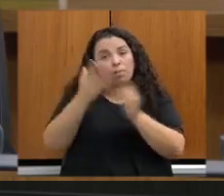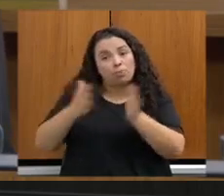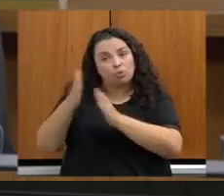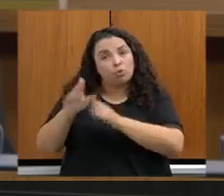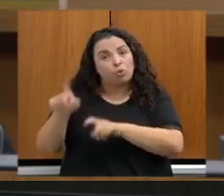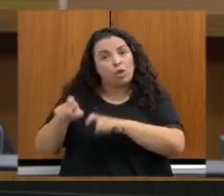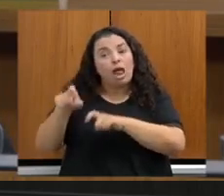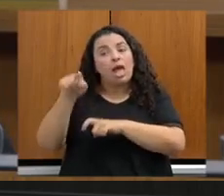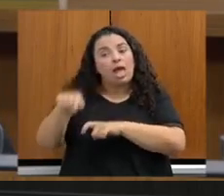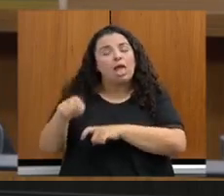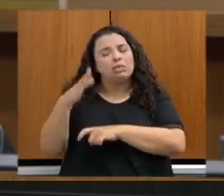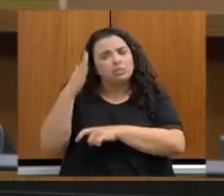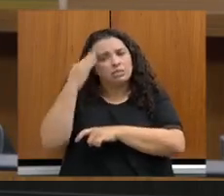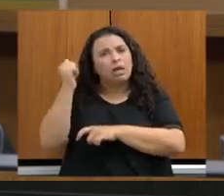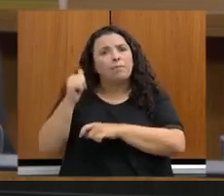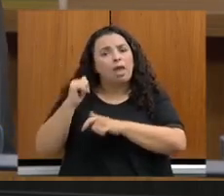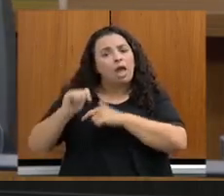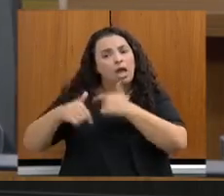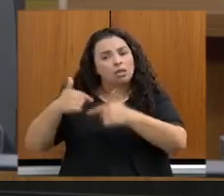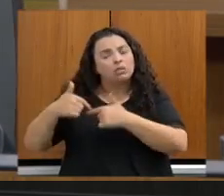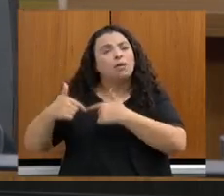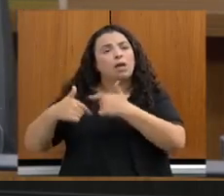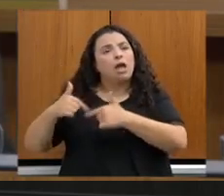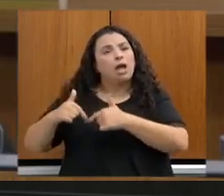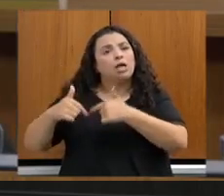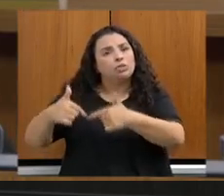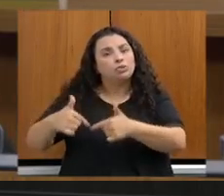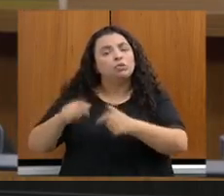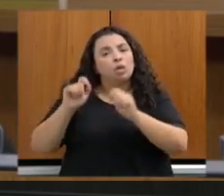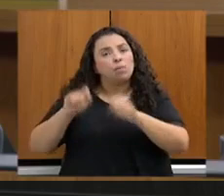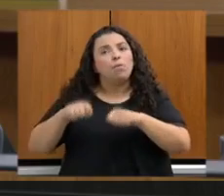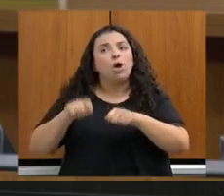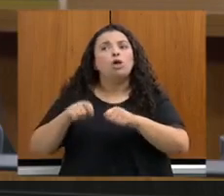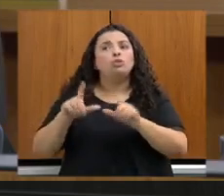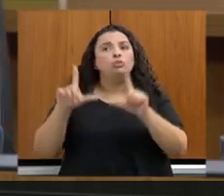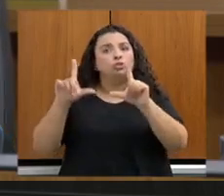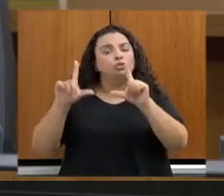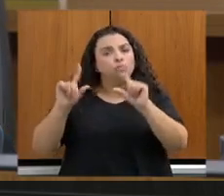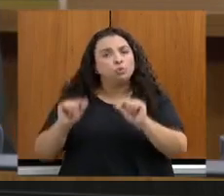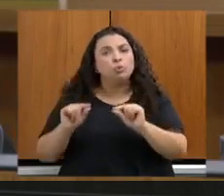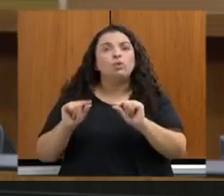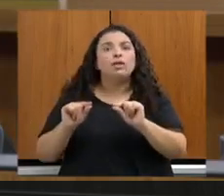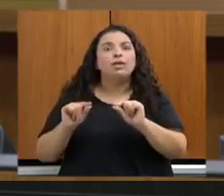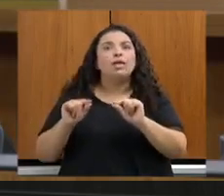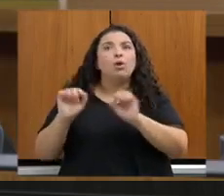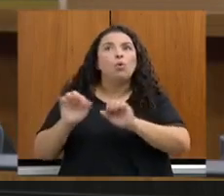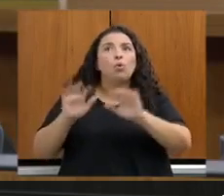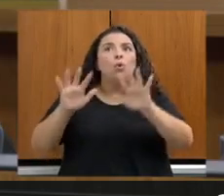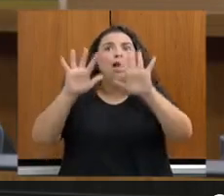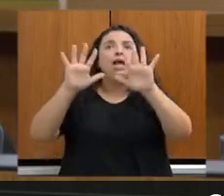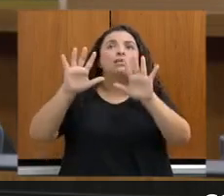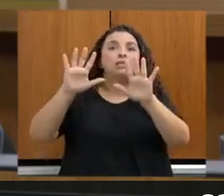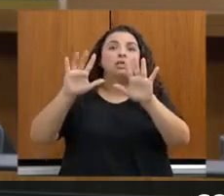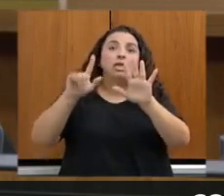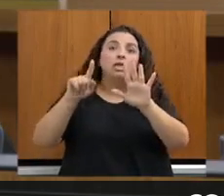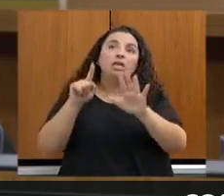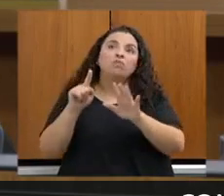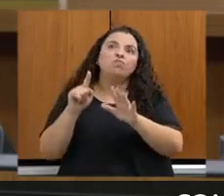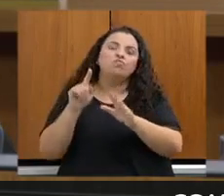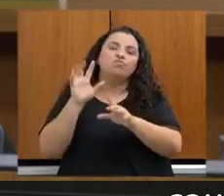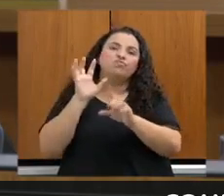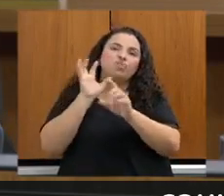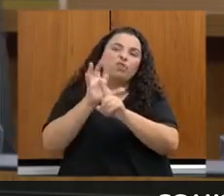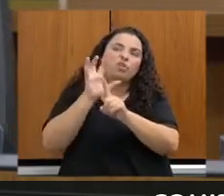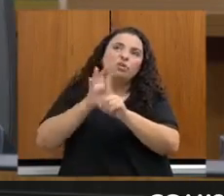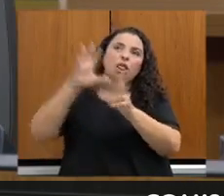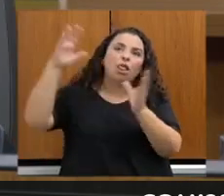podem ajudar na mitigação e no sequestro desses gases causadores do efeito estufa. Nós sabemos que, por